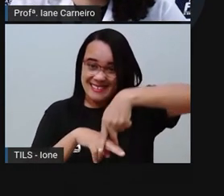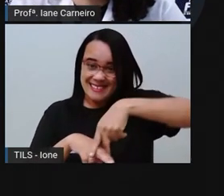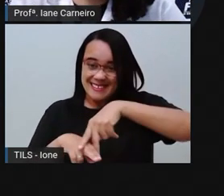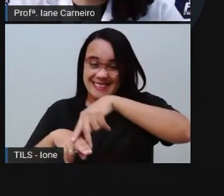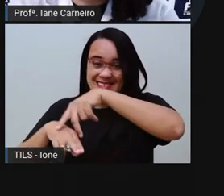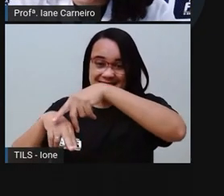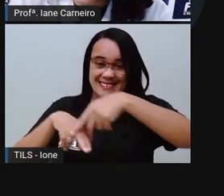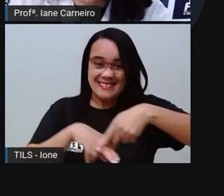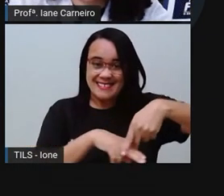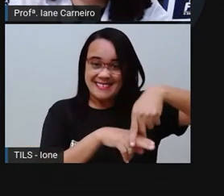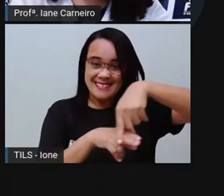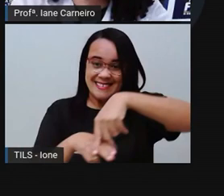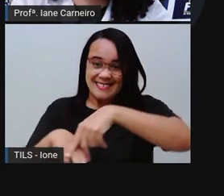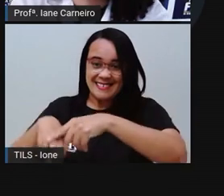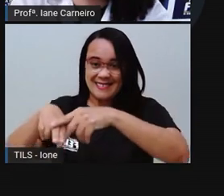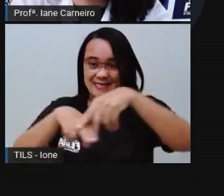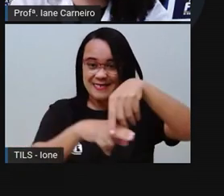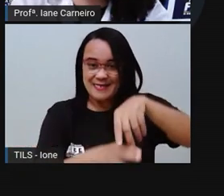Olha ela nadando.